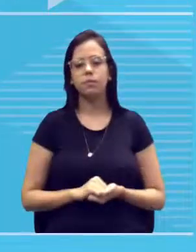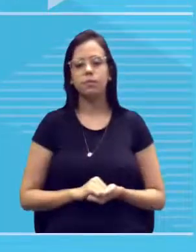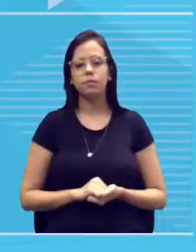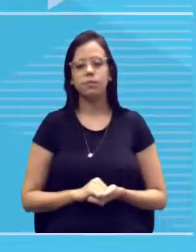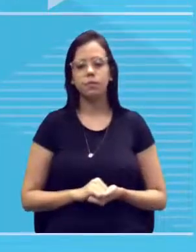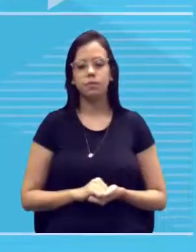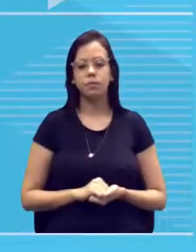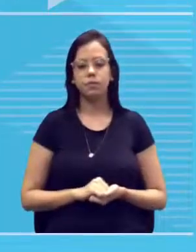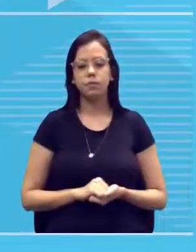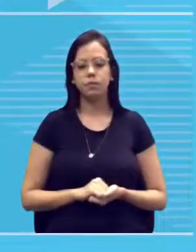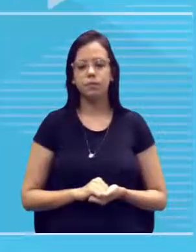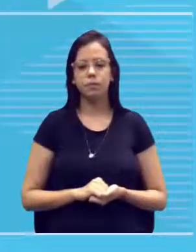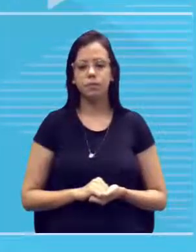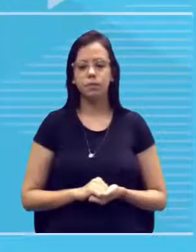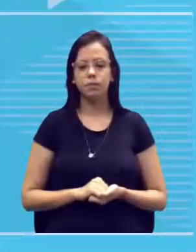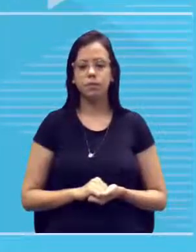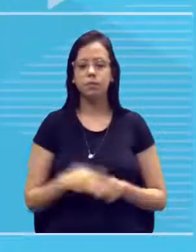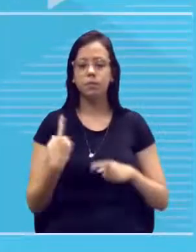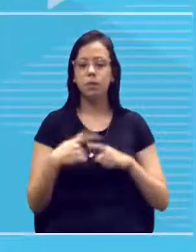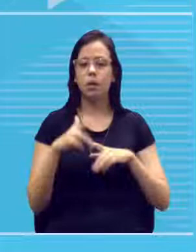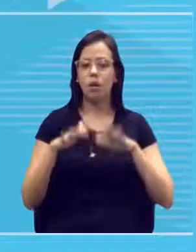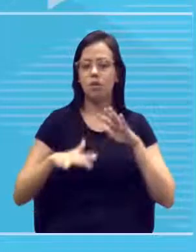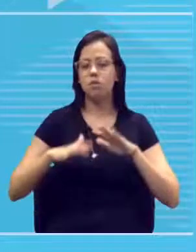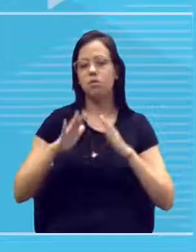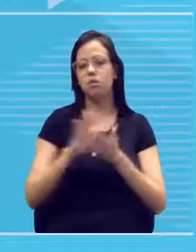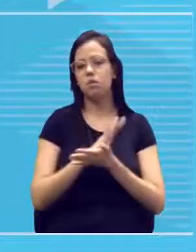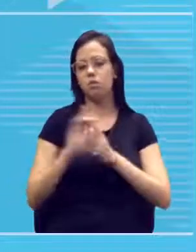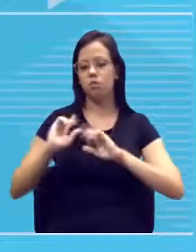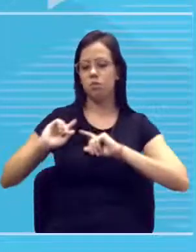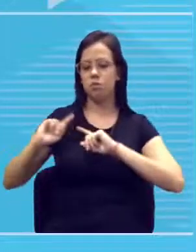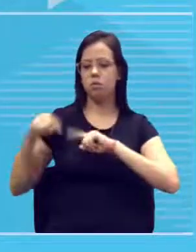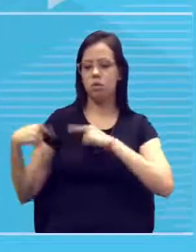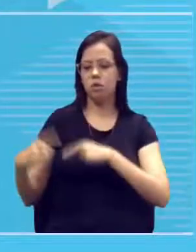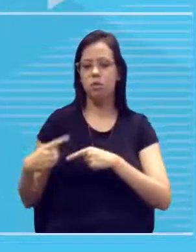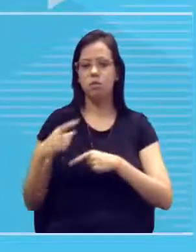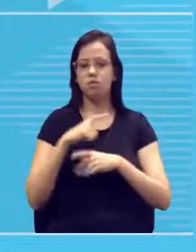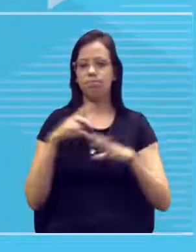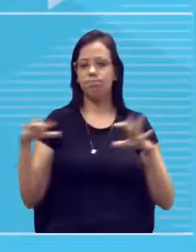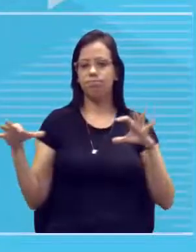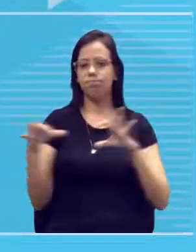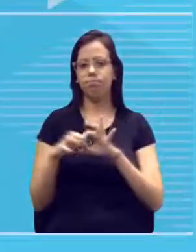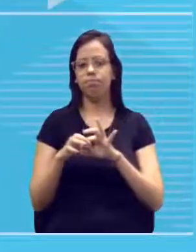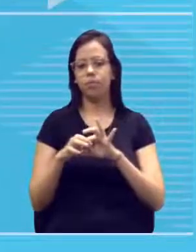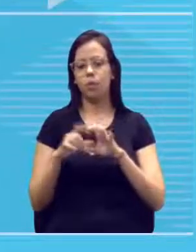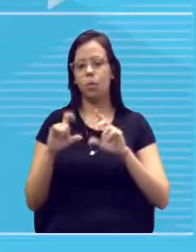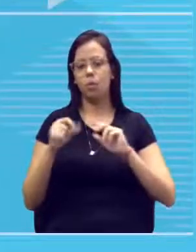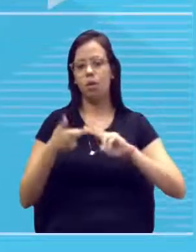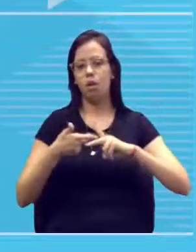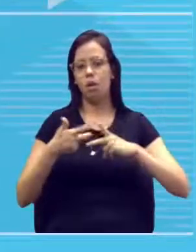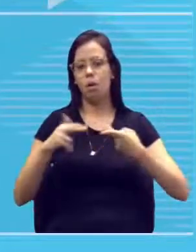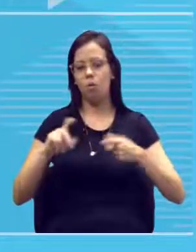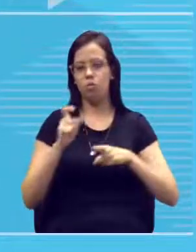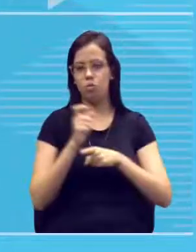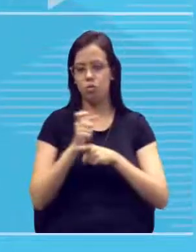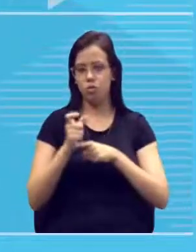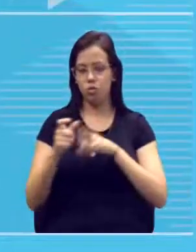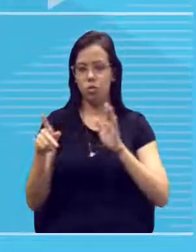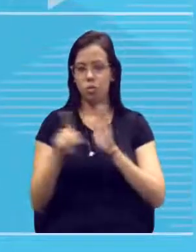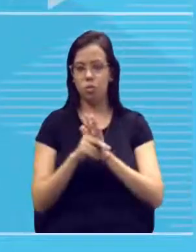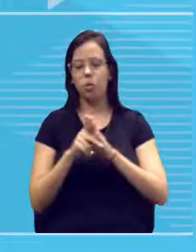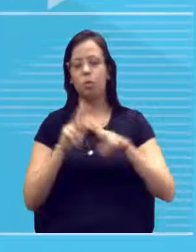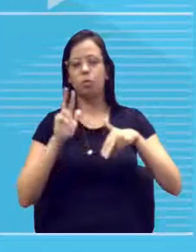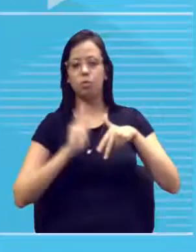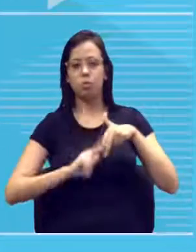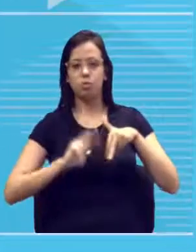Porque, às vezes, algumas heranças, elas estão ligadas aos genes sexuais, tá?